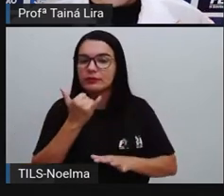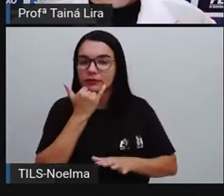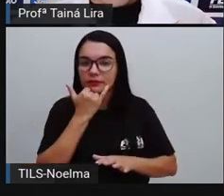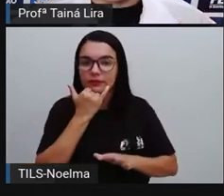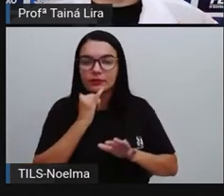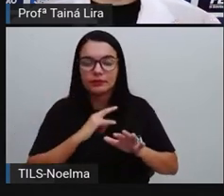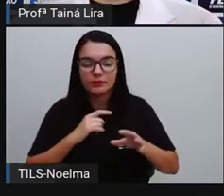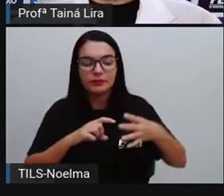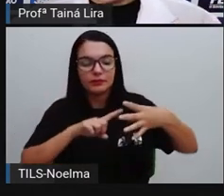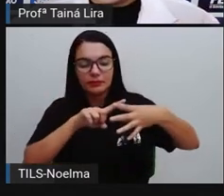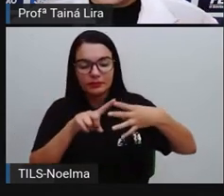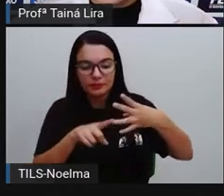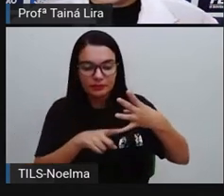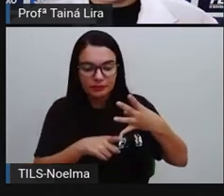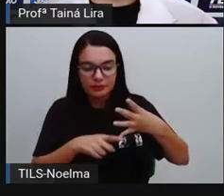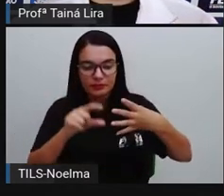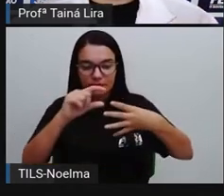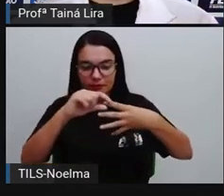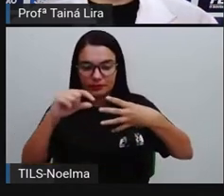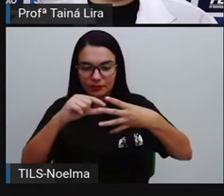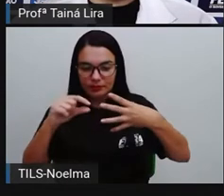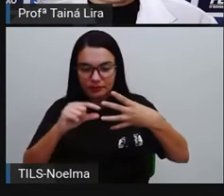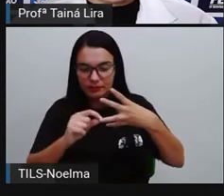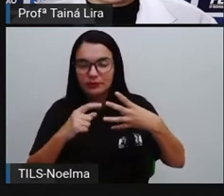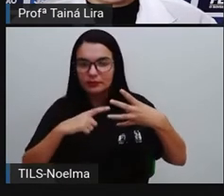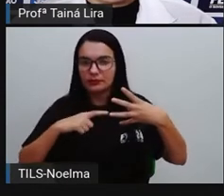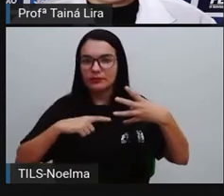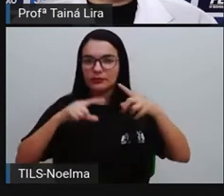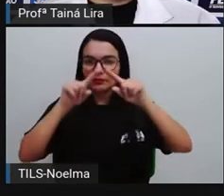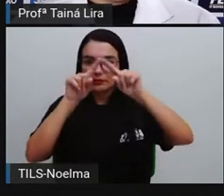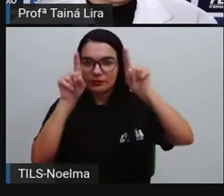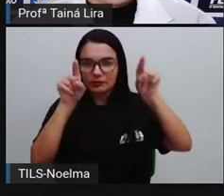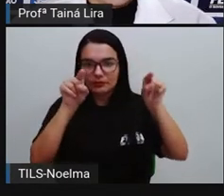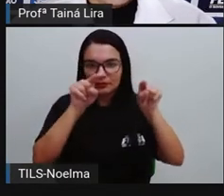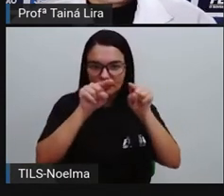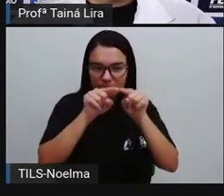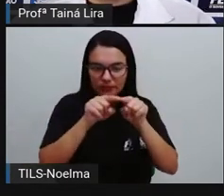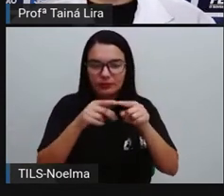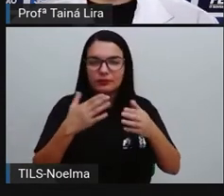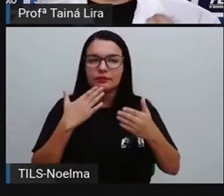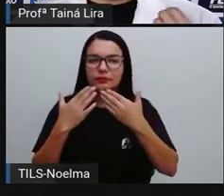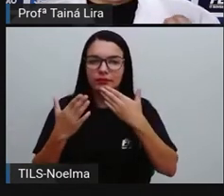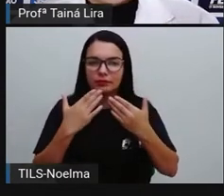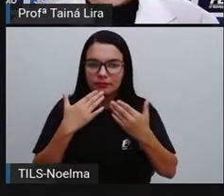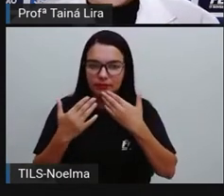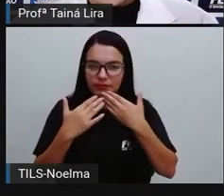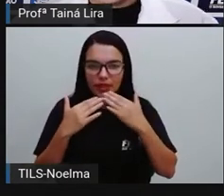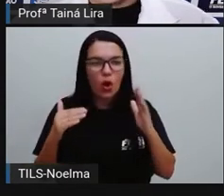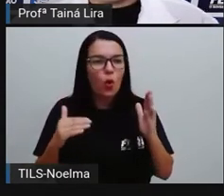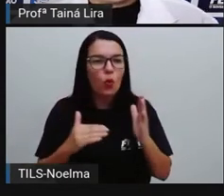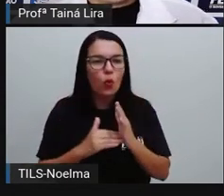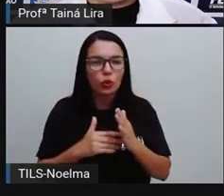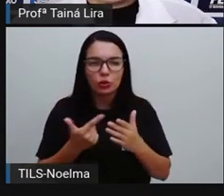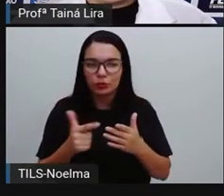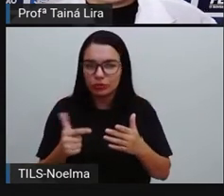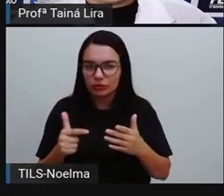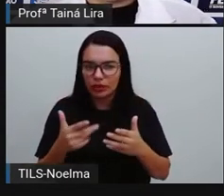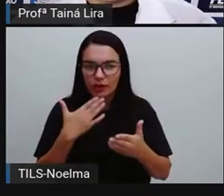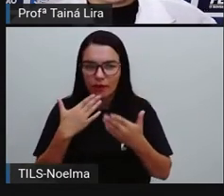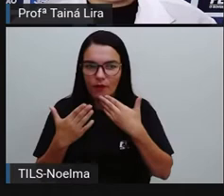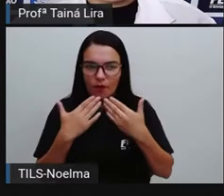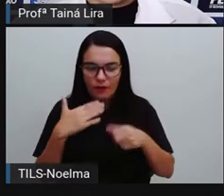Tem quatro quadrinhos. Nos três primeiros, a gente tem balão de diálogo. No último, a gente não tem balão.